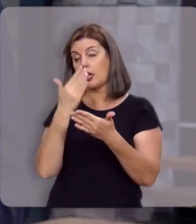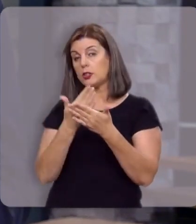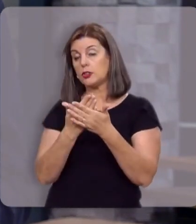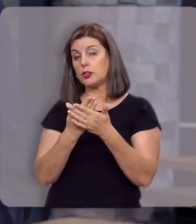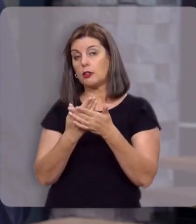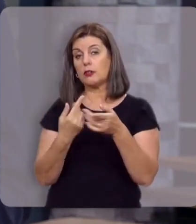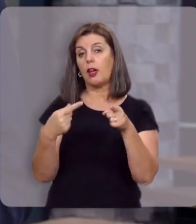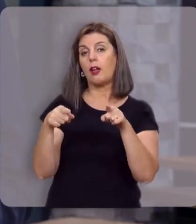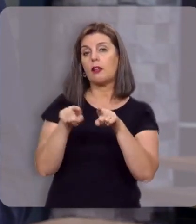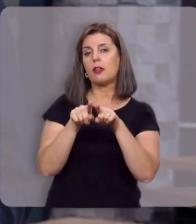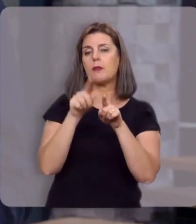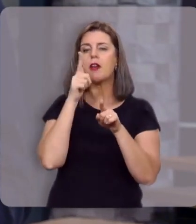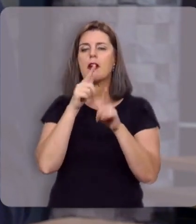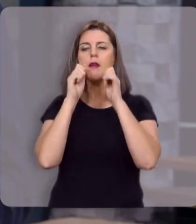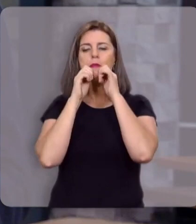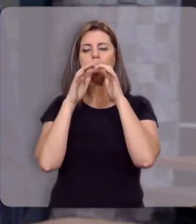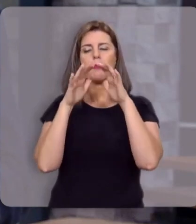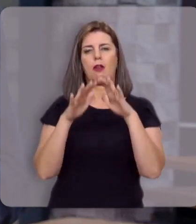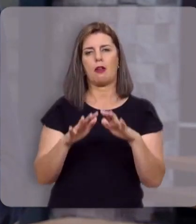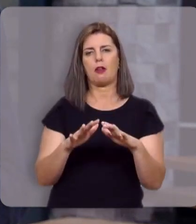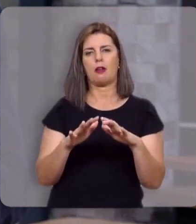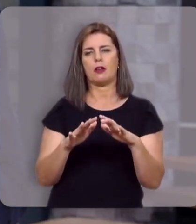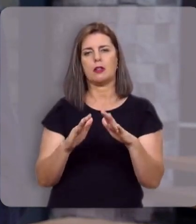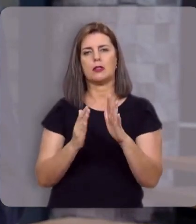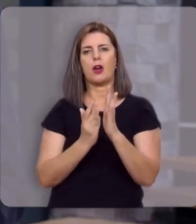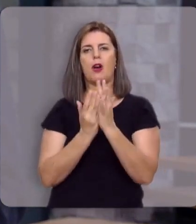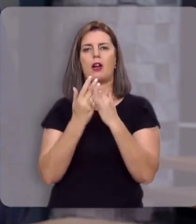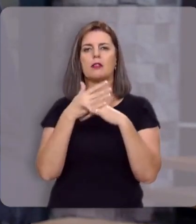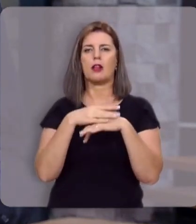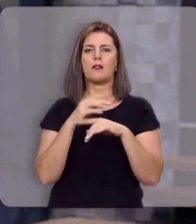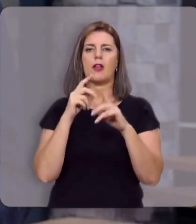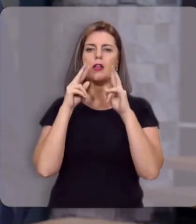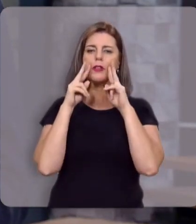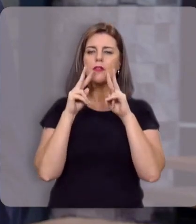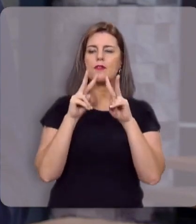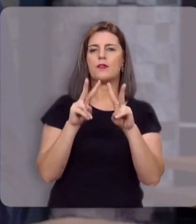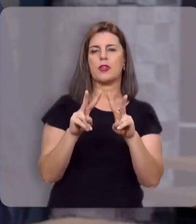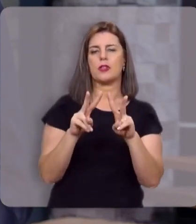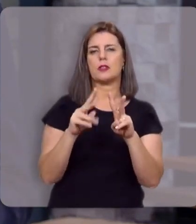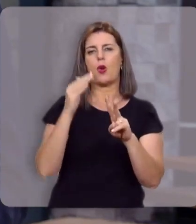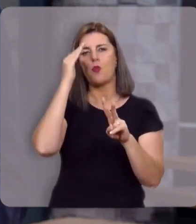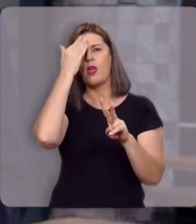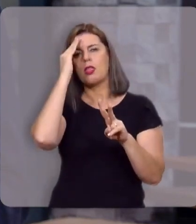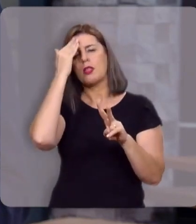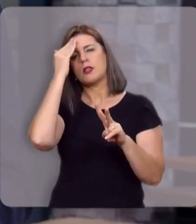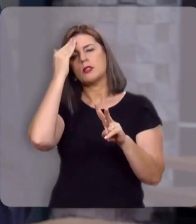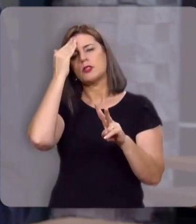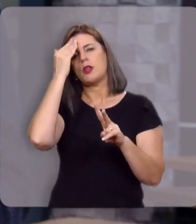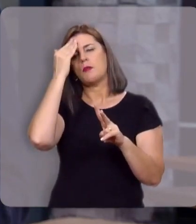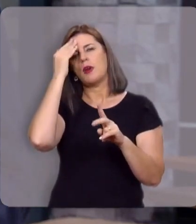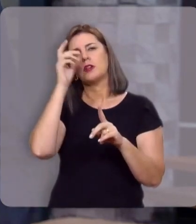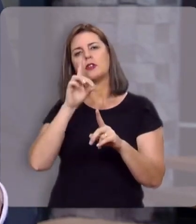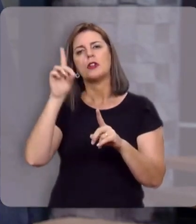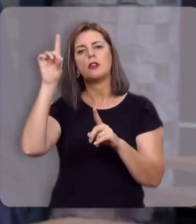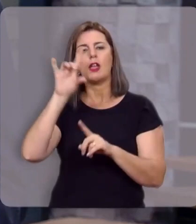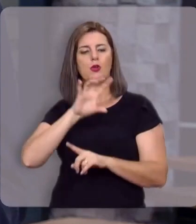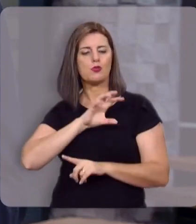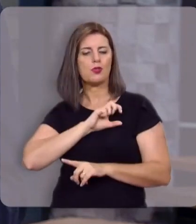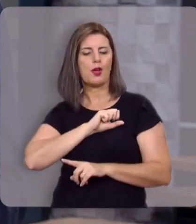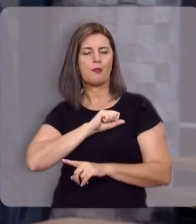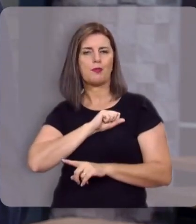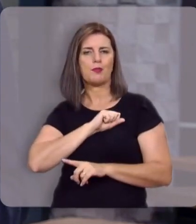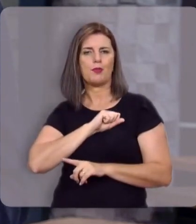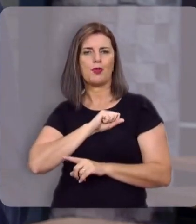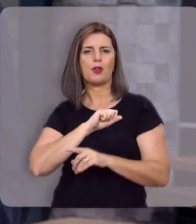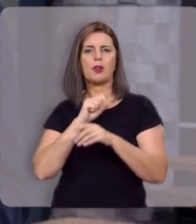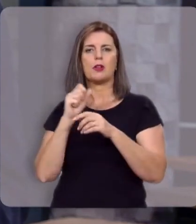acreditamos e também ser abençoado por essa perspectiva e entendimento de um Deus